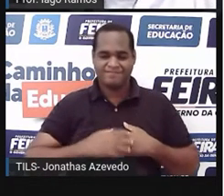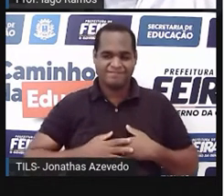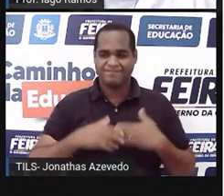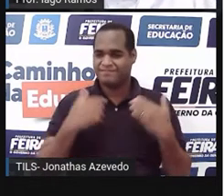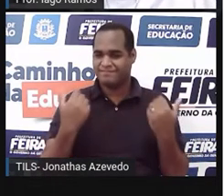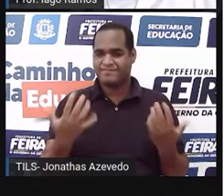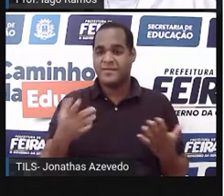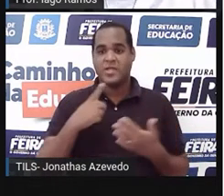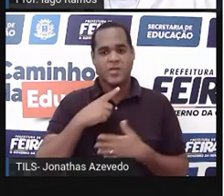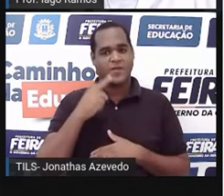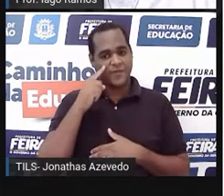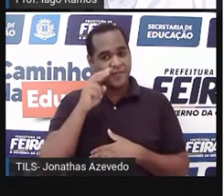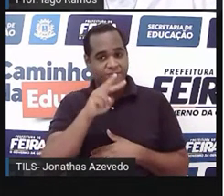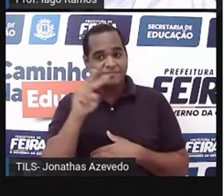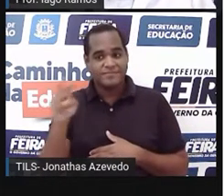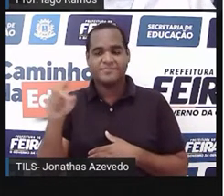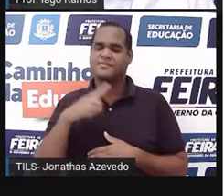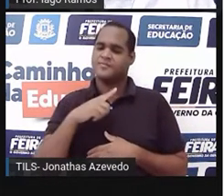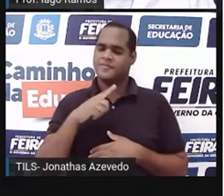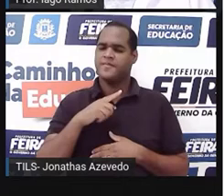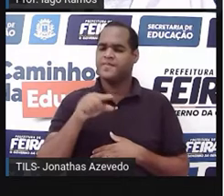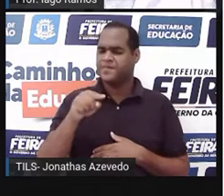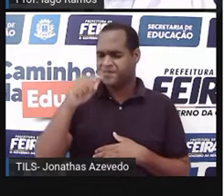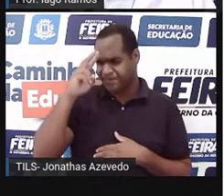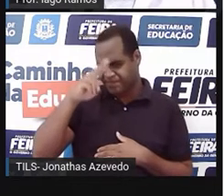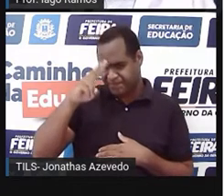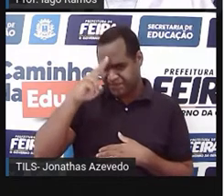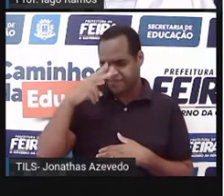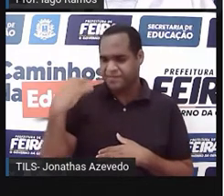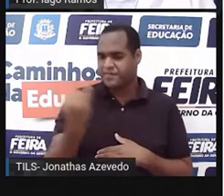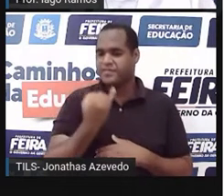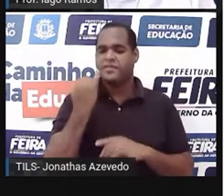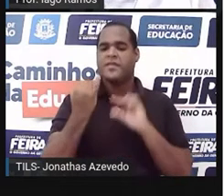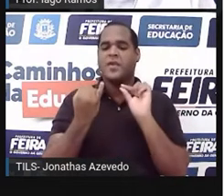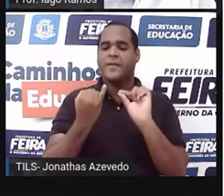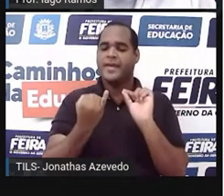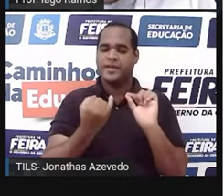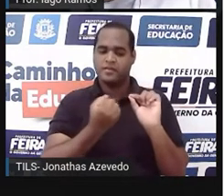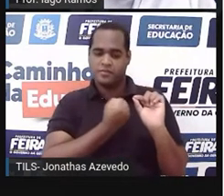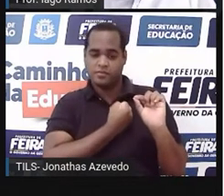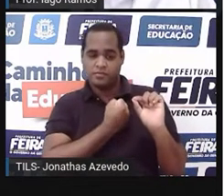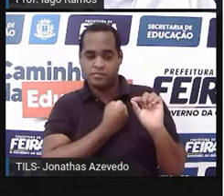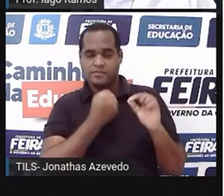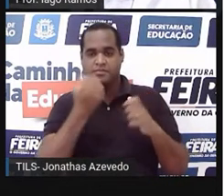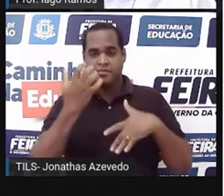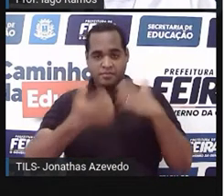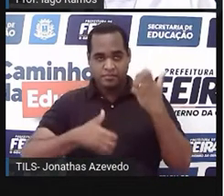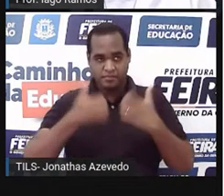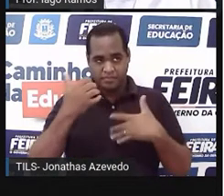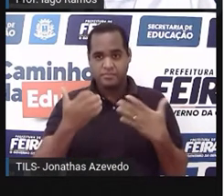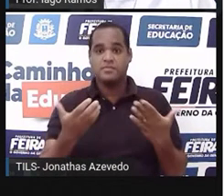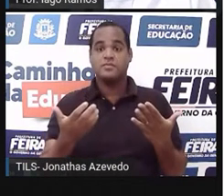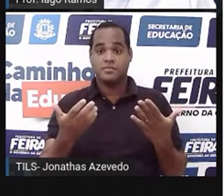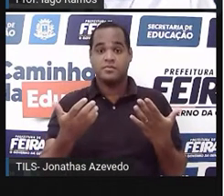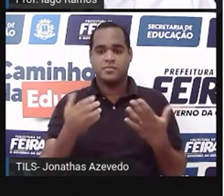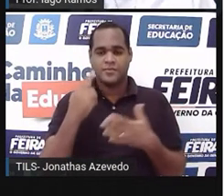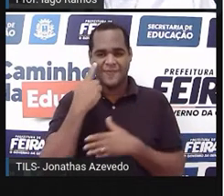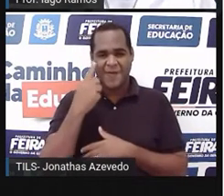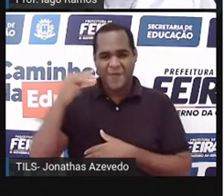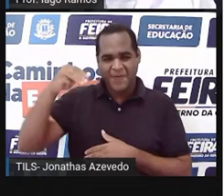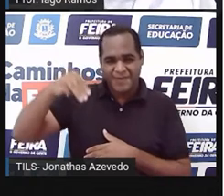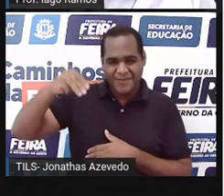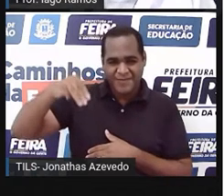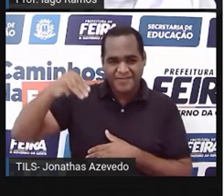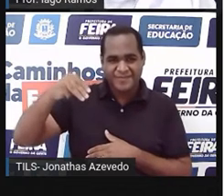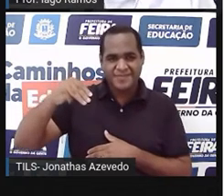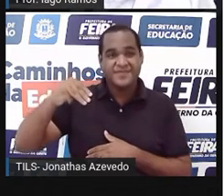já que a gente já viu, na verdade, você se lembra o que são esses números, né? Deixa eu te dar aí um tempinho de